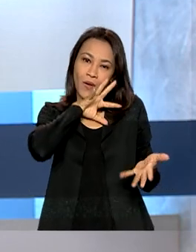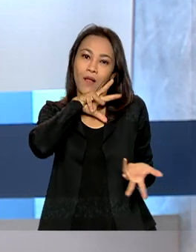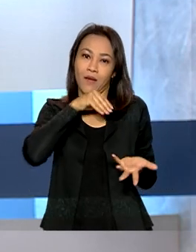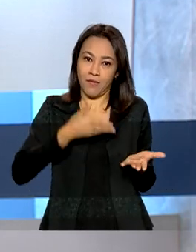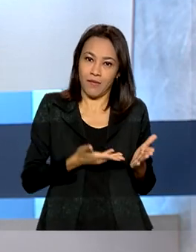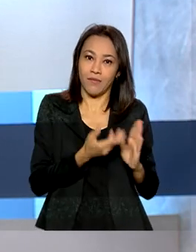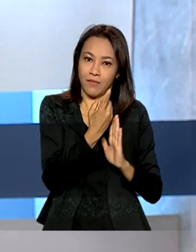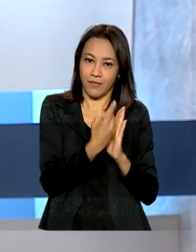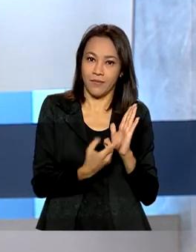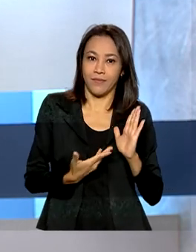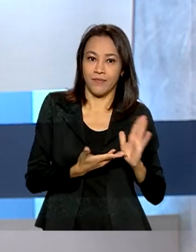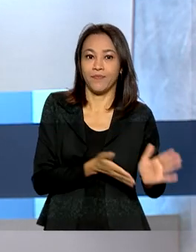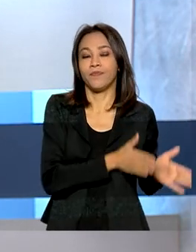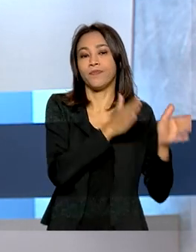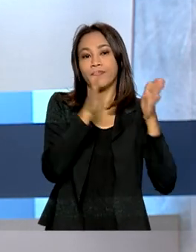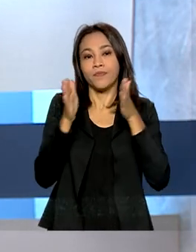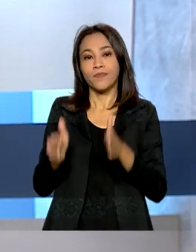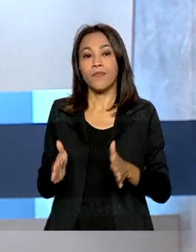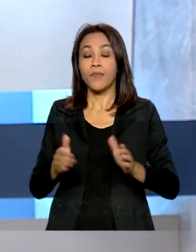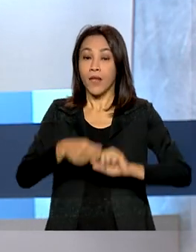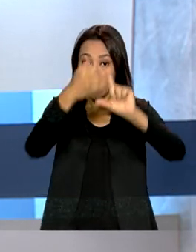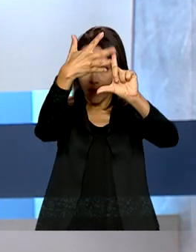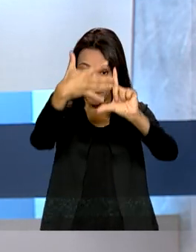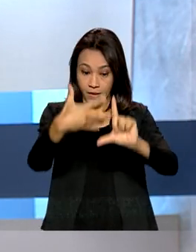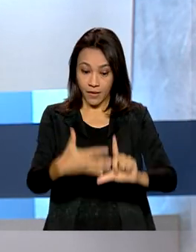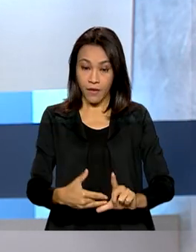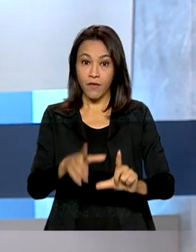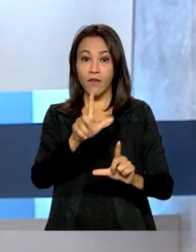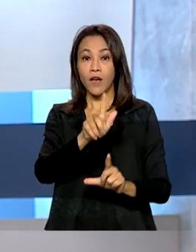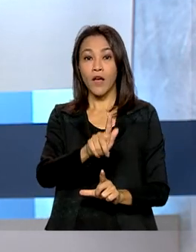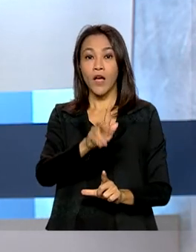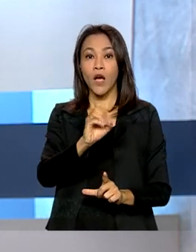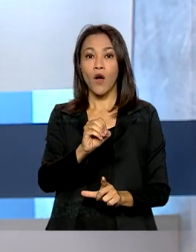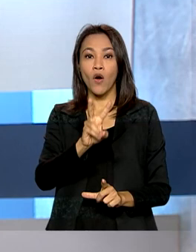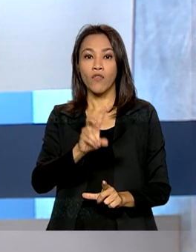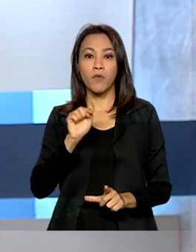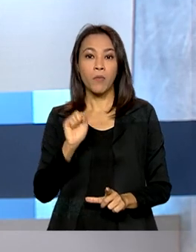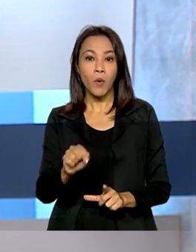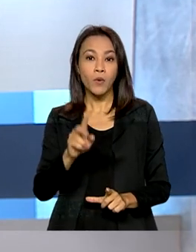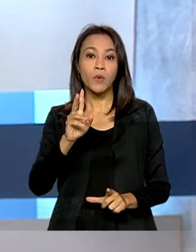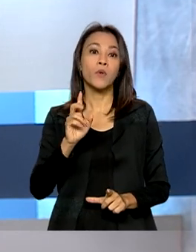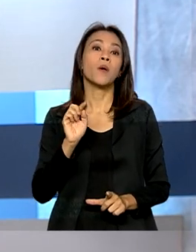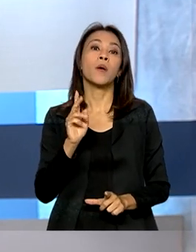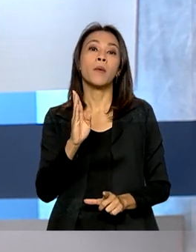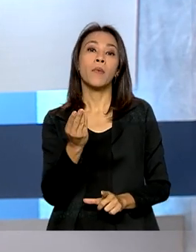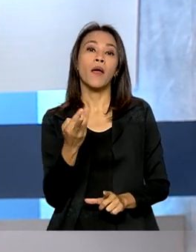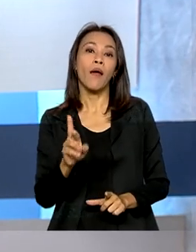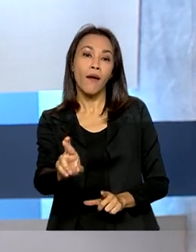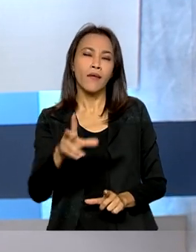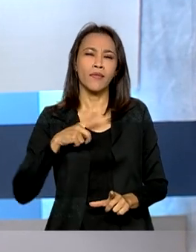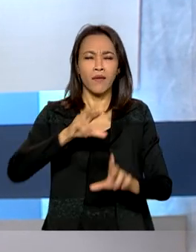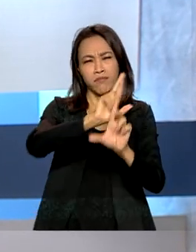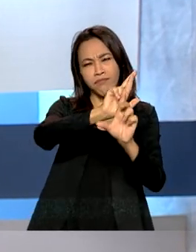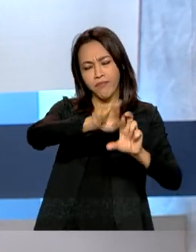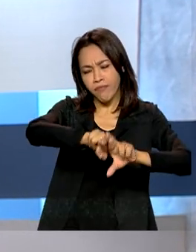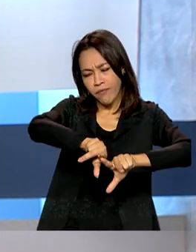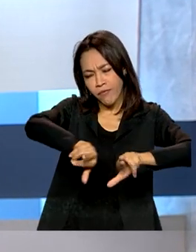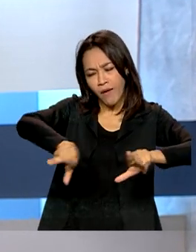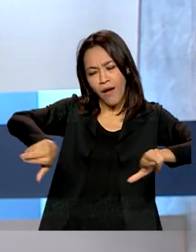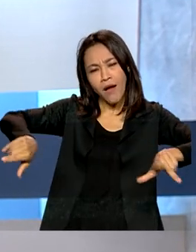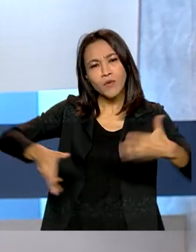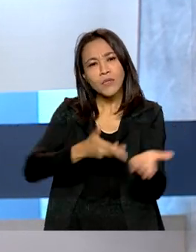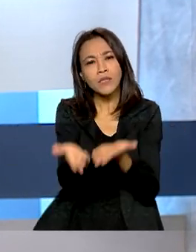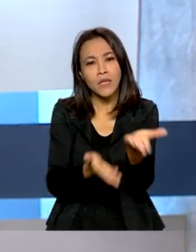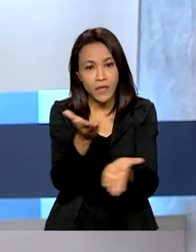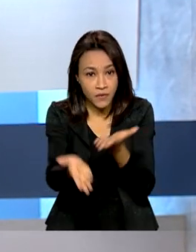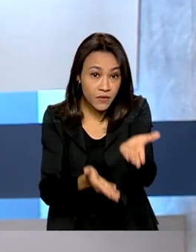A plataforma gov.br disponibiliza vários serviços para o cidadão de forma digital. Para que